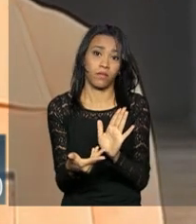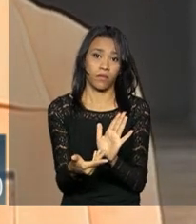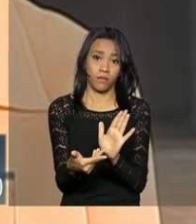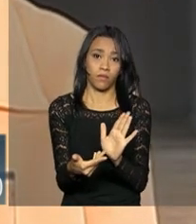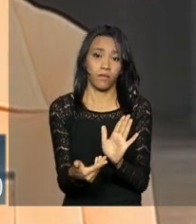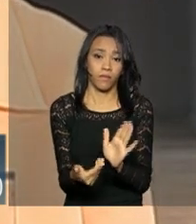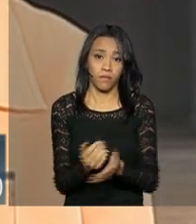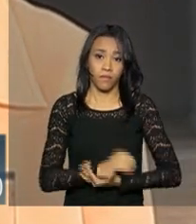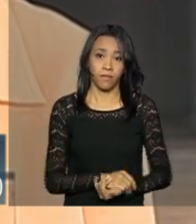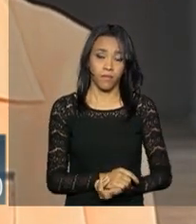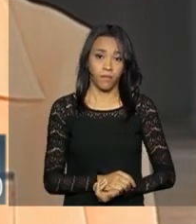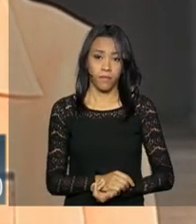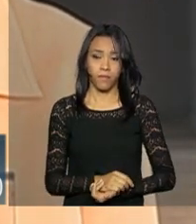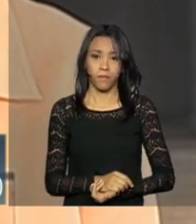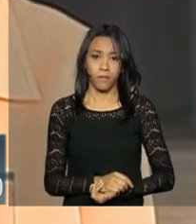Não,